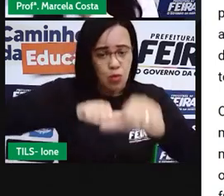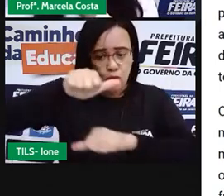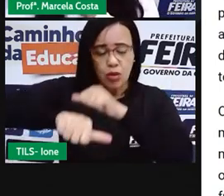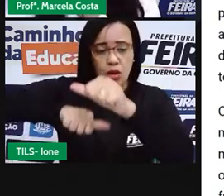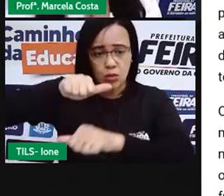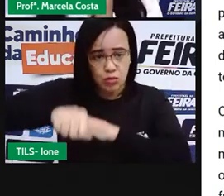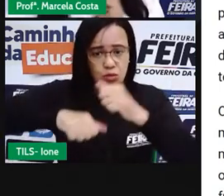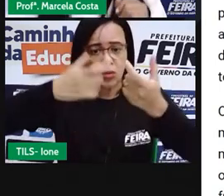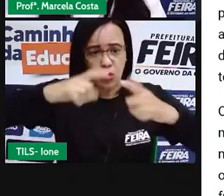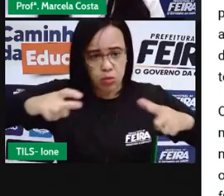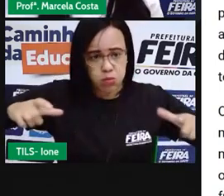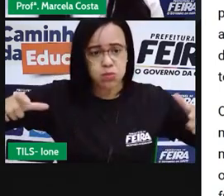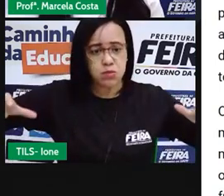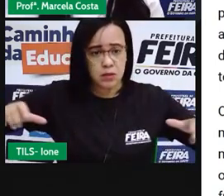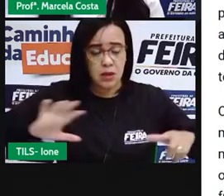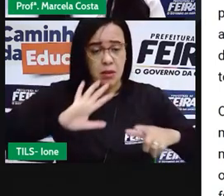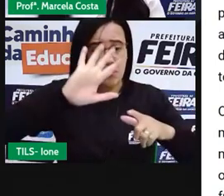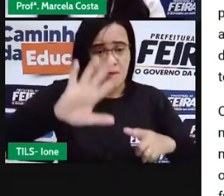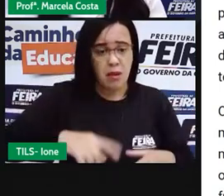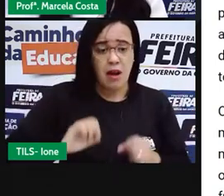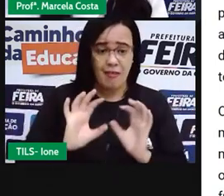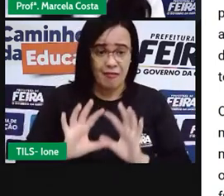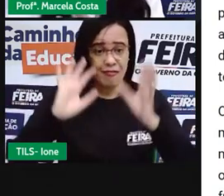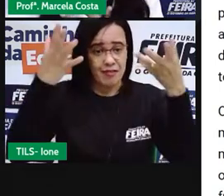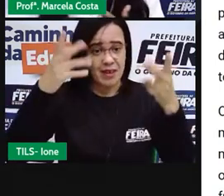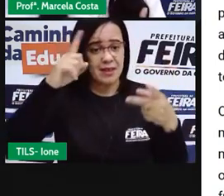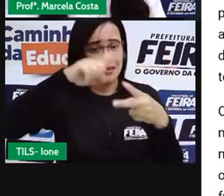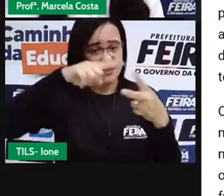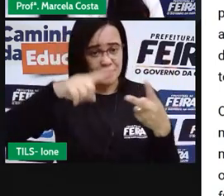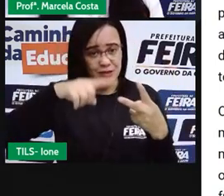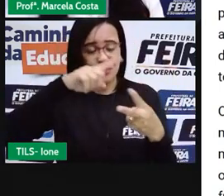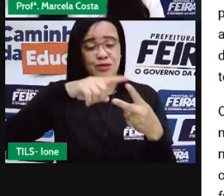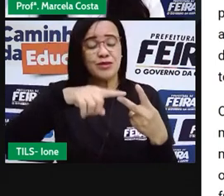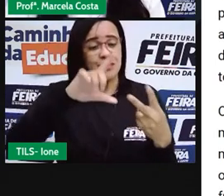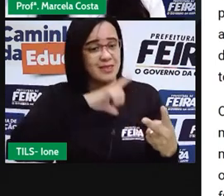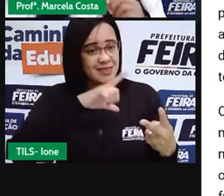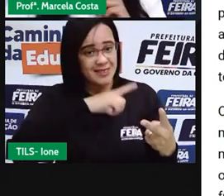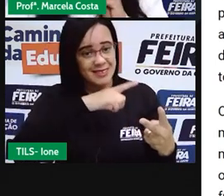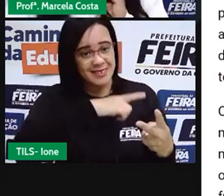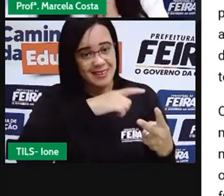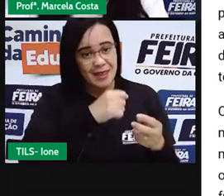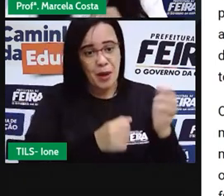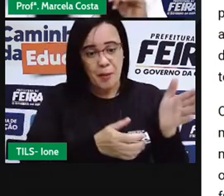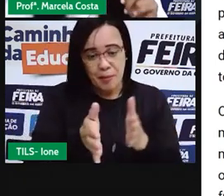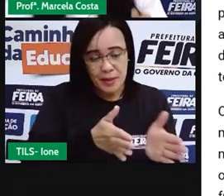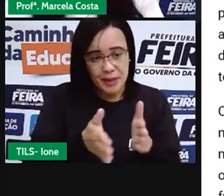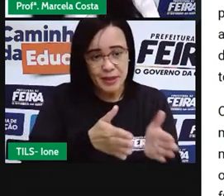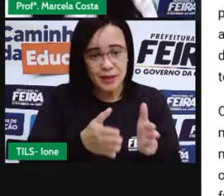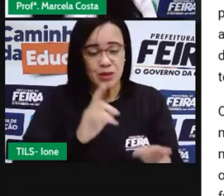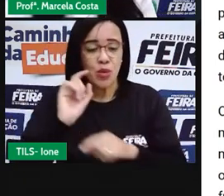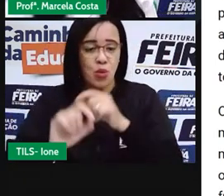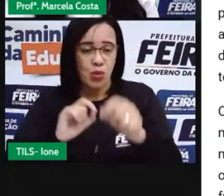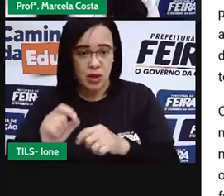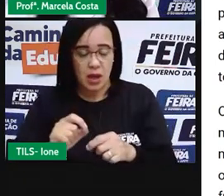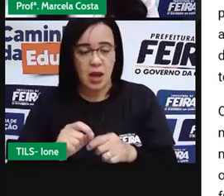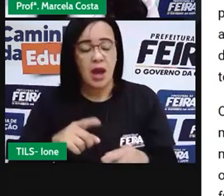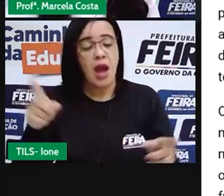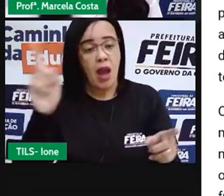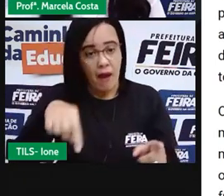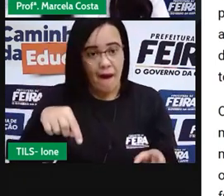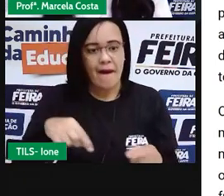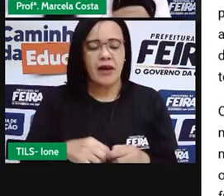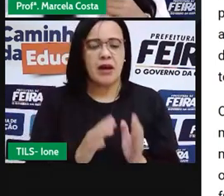ela era dividida em duas partes. Nesse período todo, a festa tinha uma parte religiosa e outra